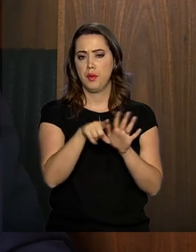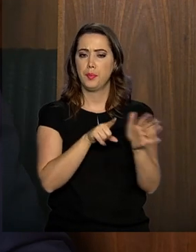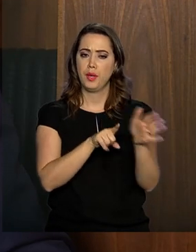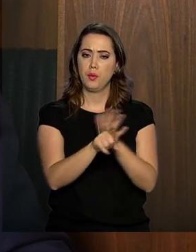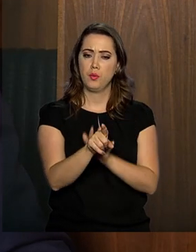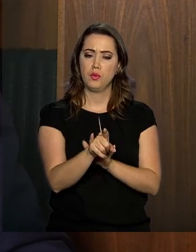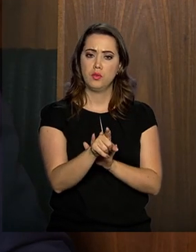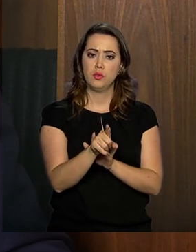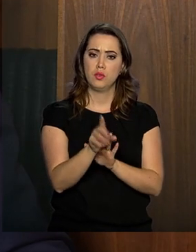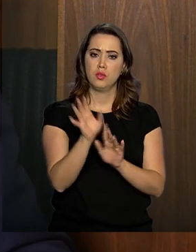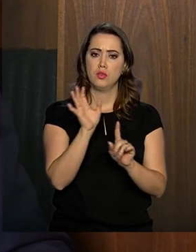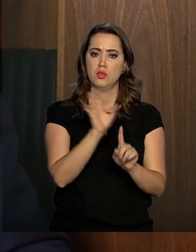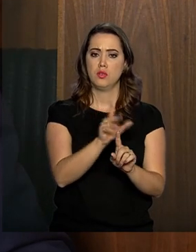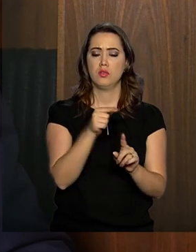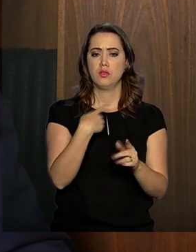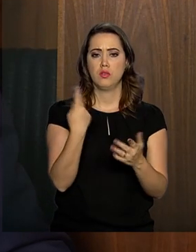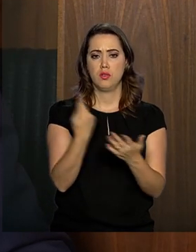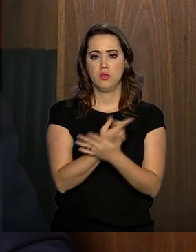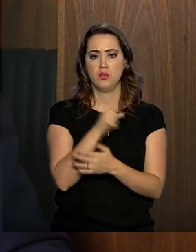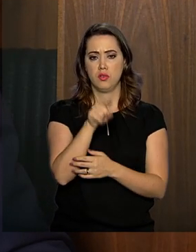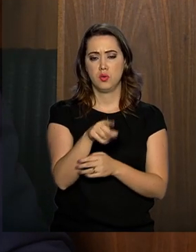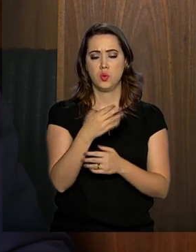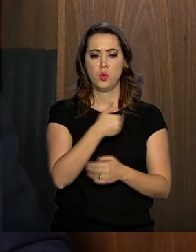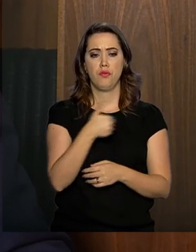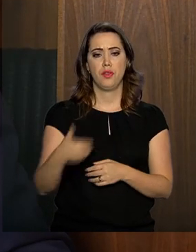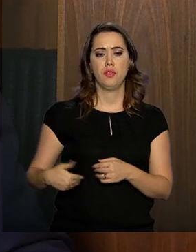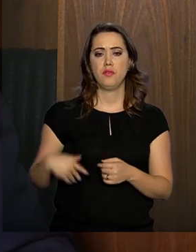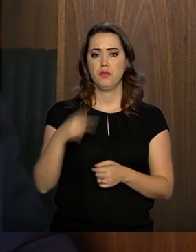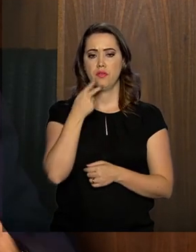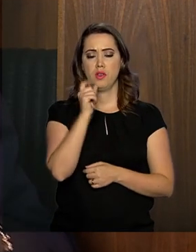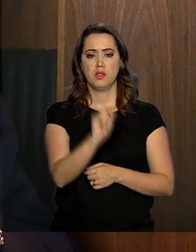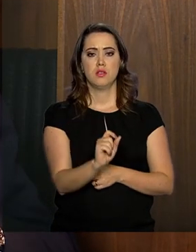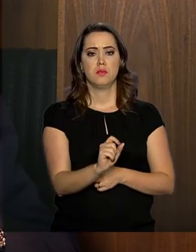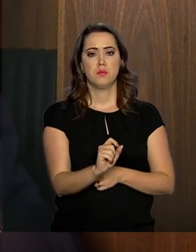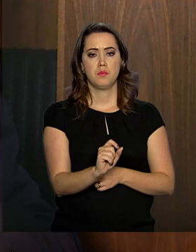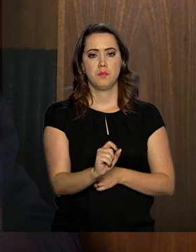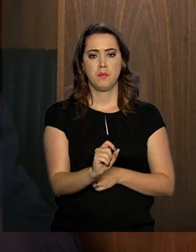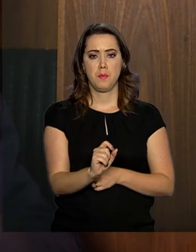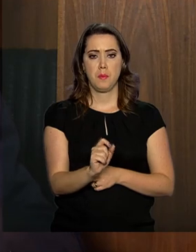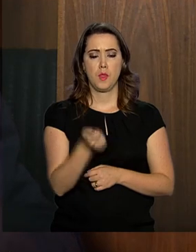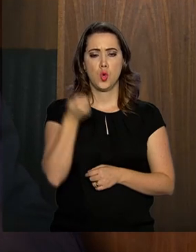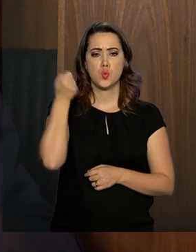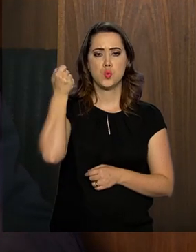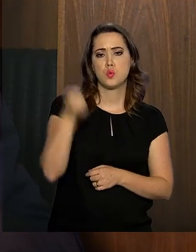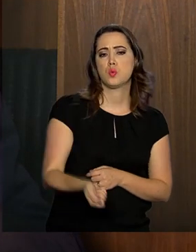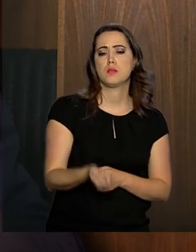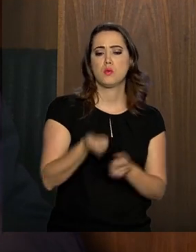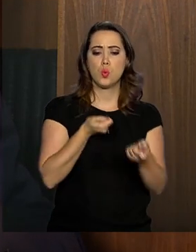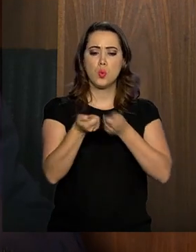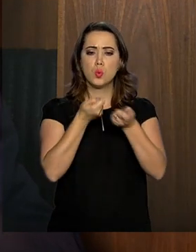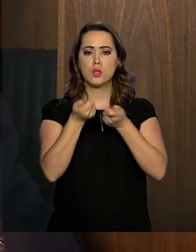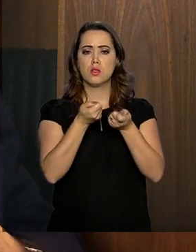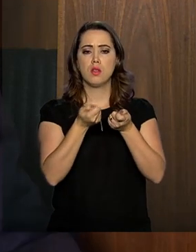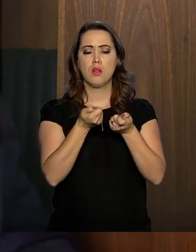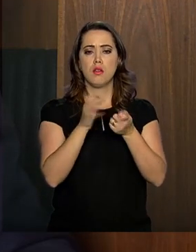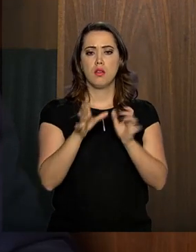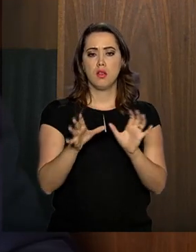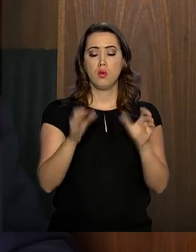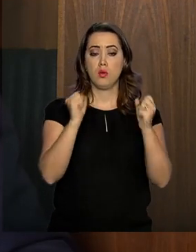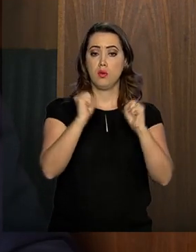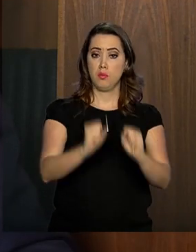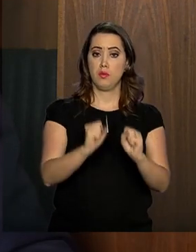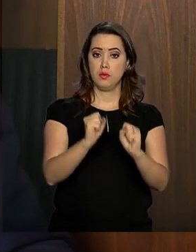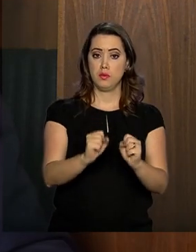da acusação que está sendo feita contra o governo. que é o endurecimento das regras e o empoderamento